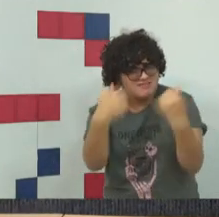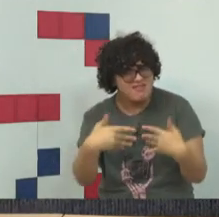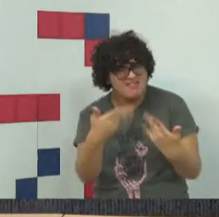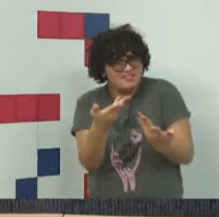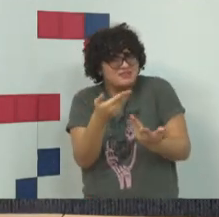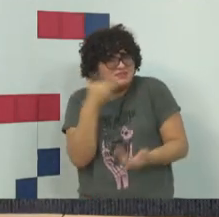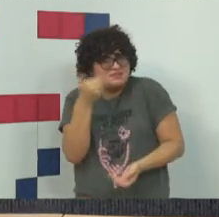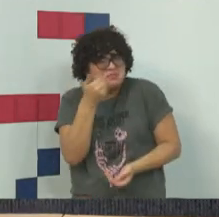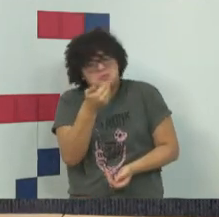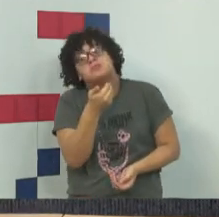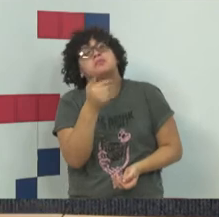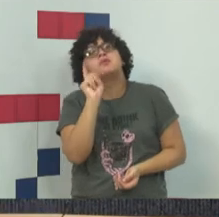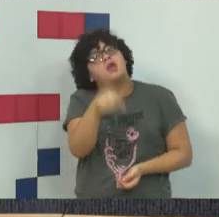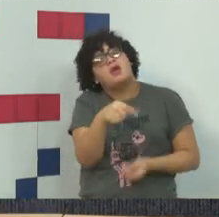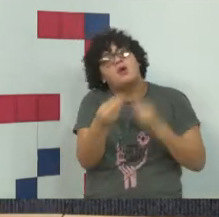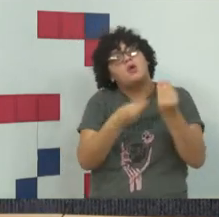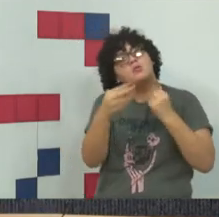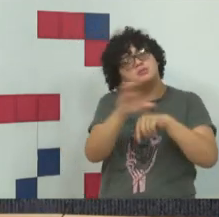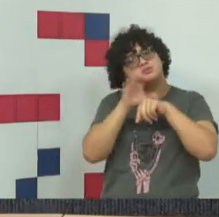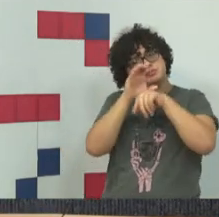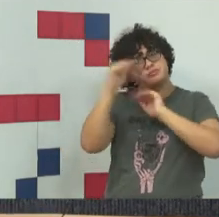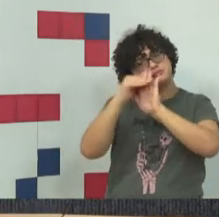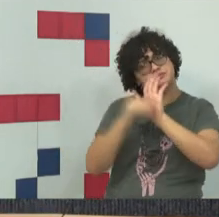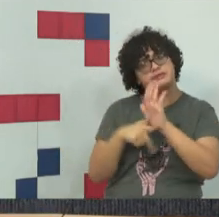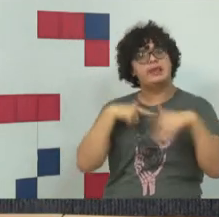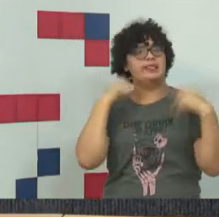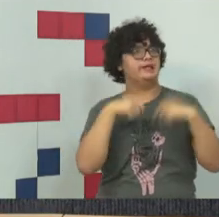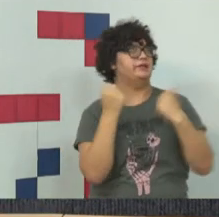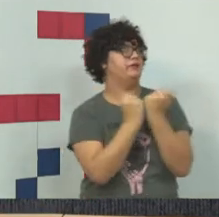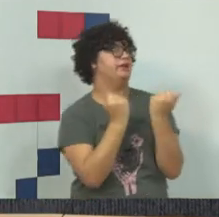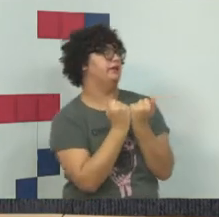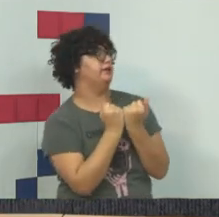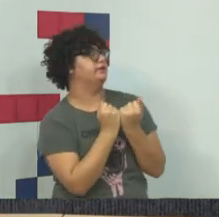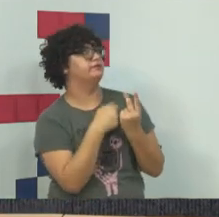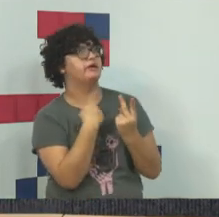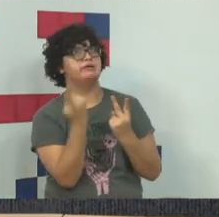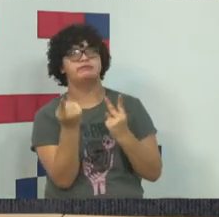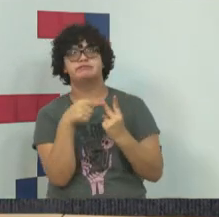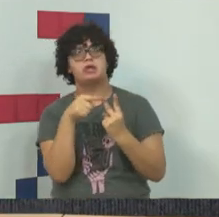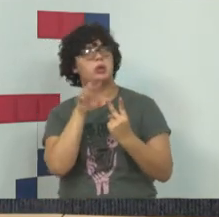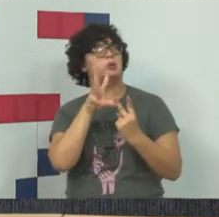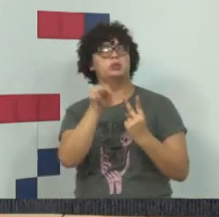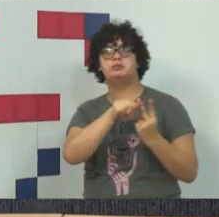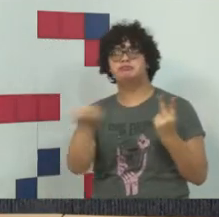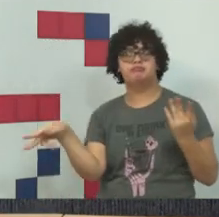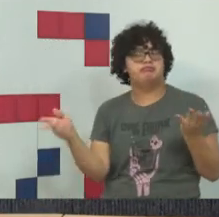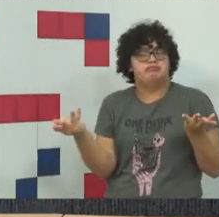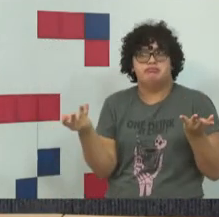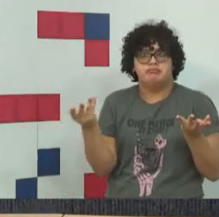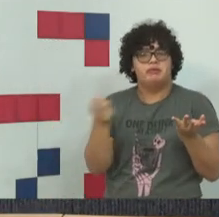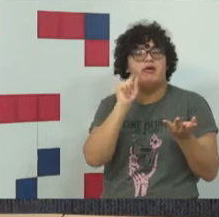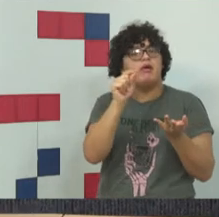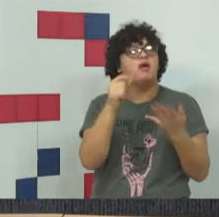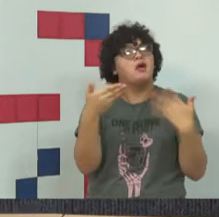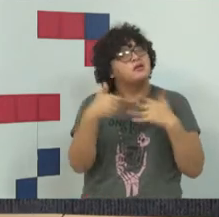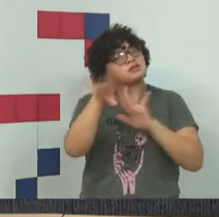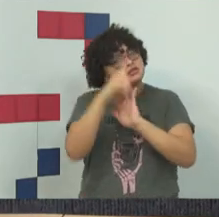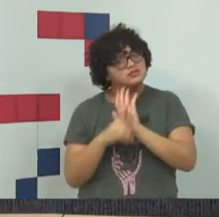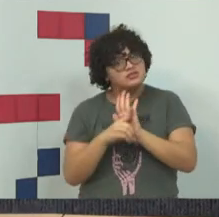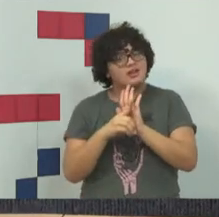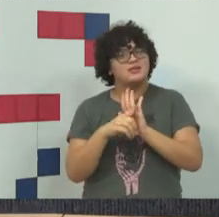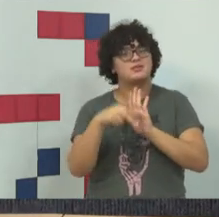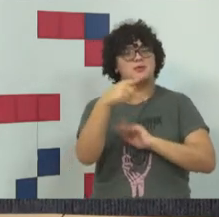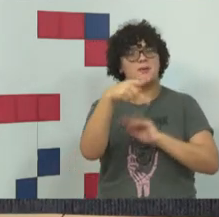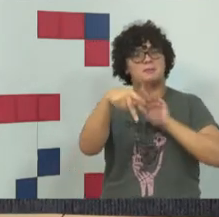também os princípios constitucionais, da ampla defesa, tudo aquilo que o direito penal traz em si,